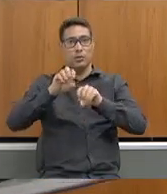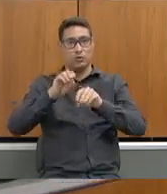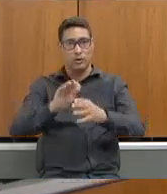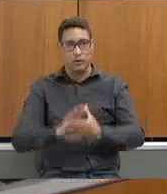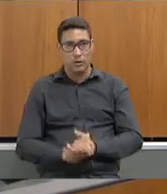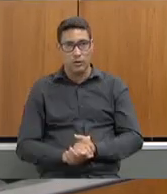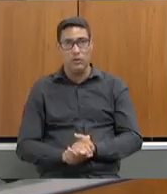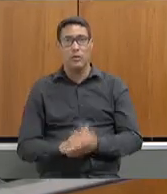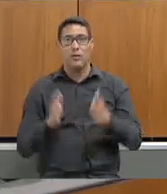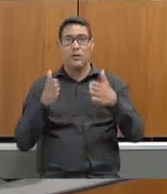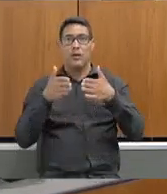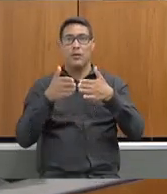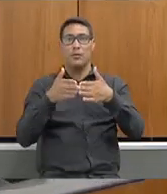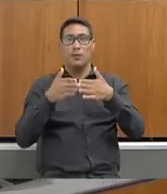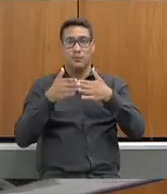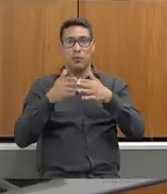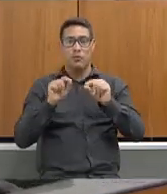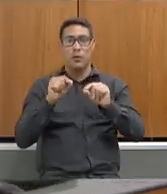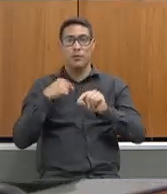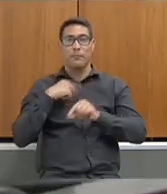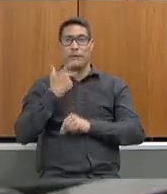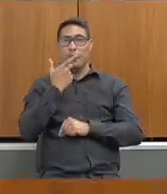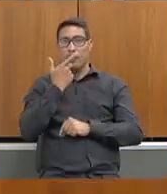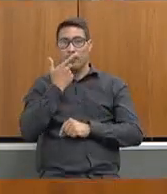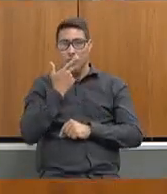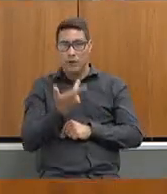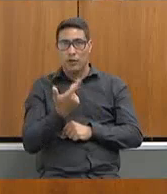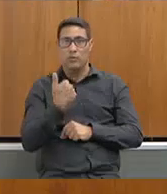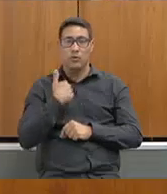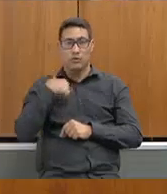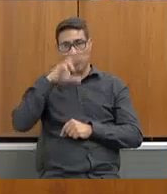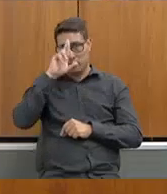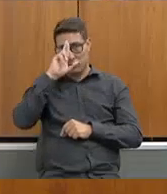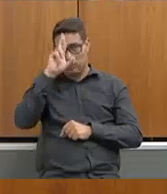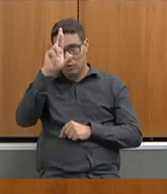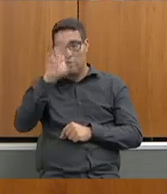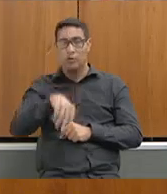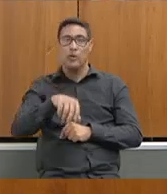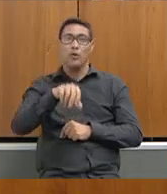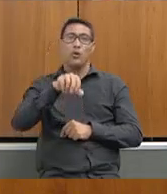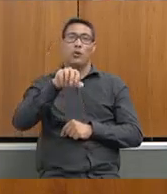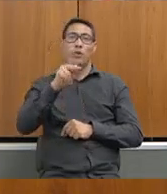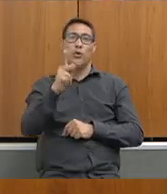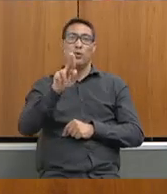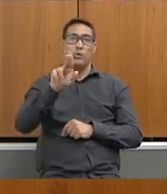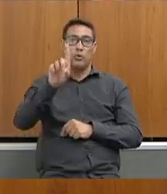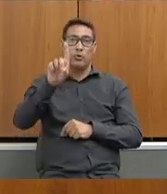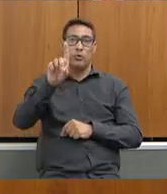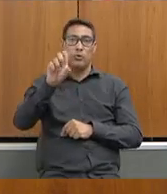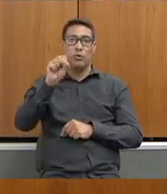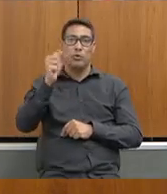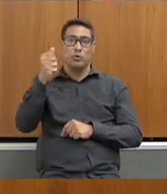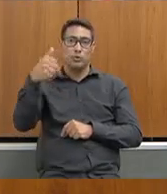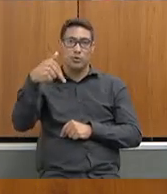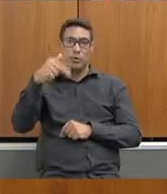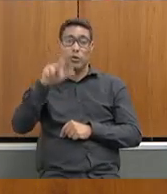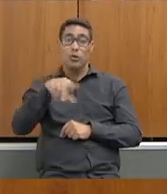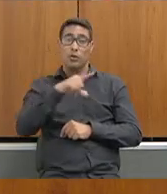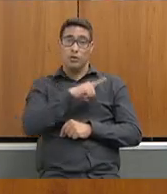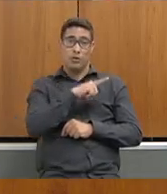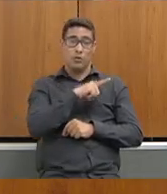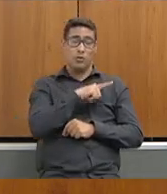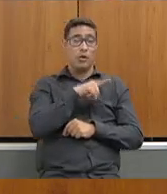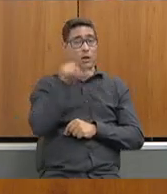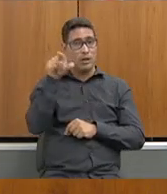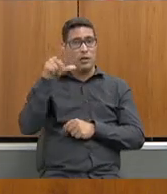minhas considerações, falar sobre a questão do nosso diretor Hudson, do município de Simonésia, município que eu represento aqui